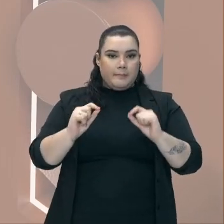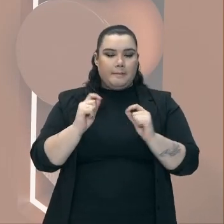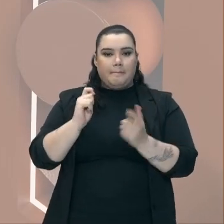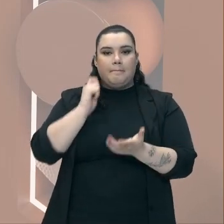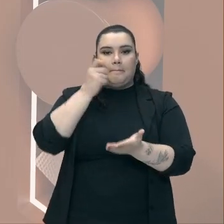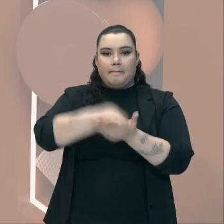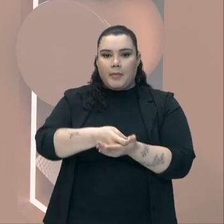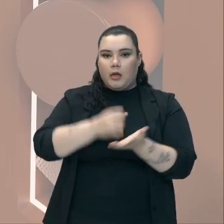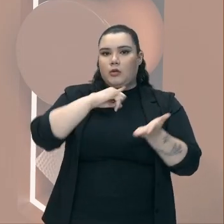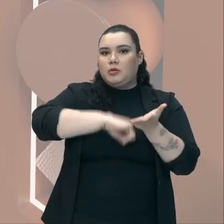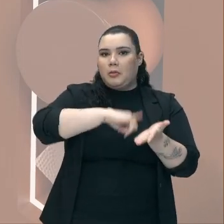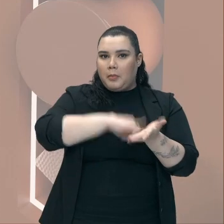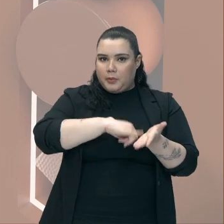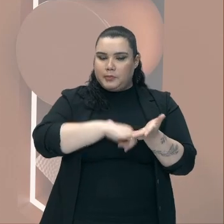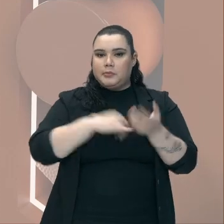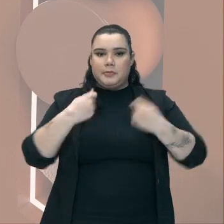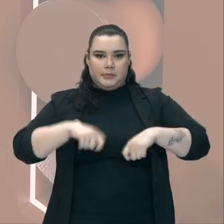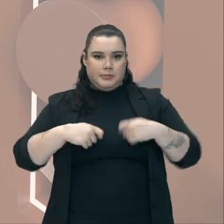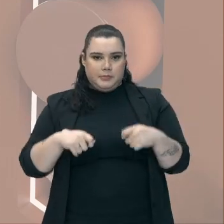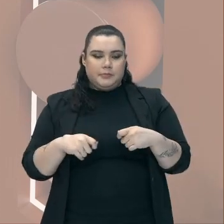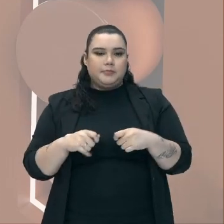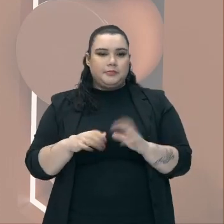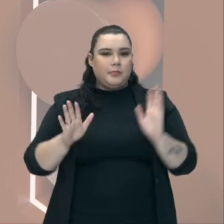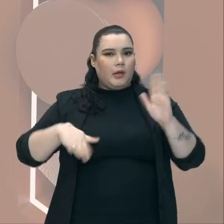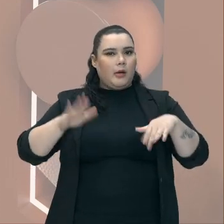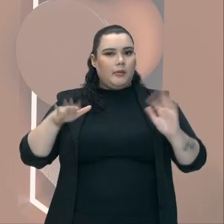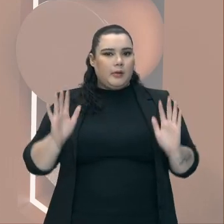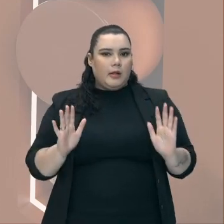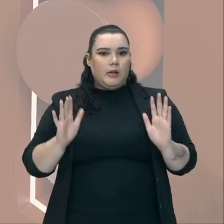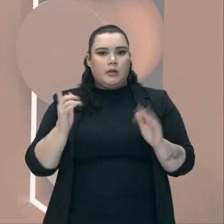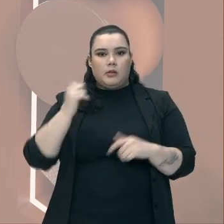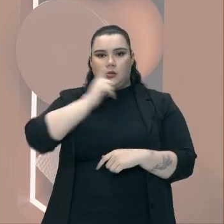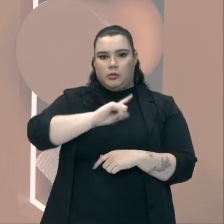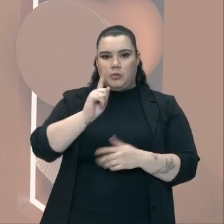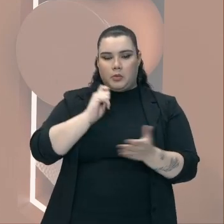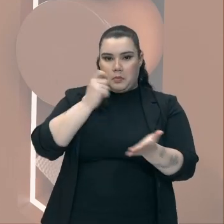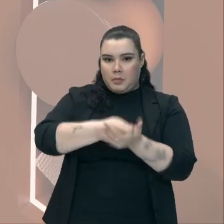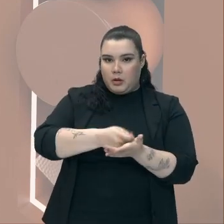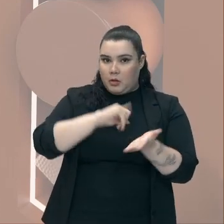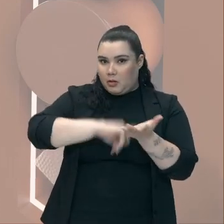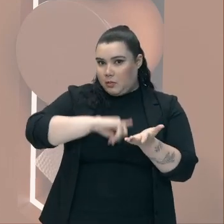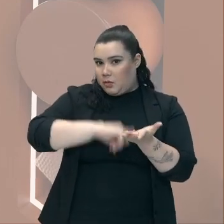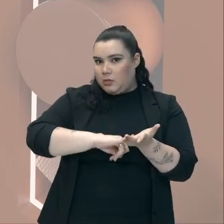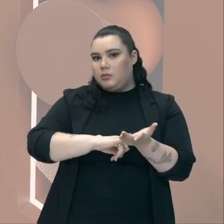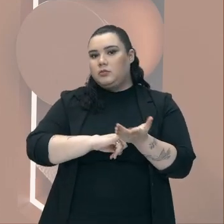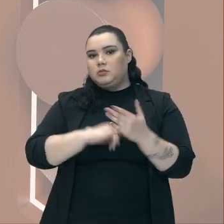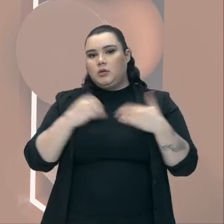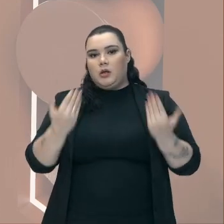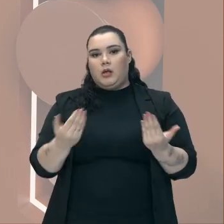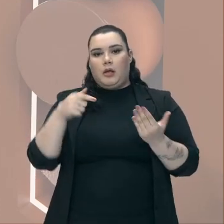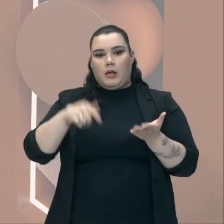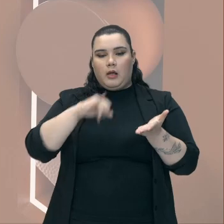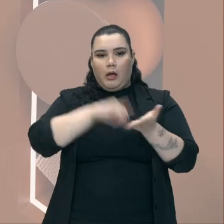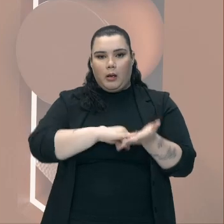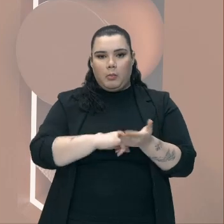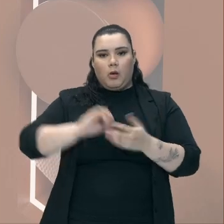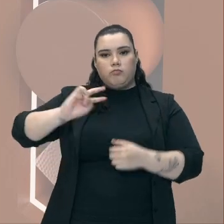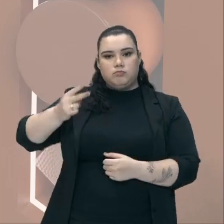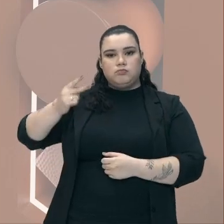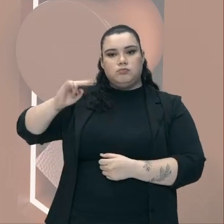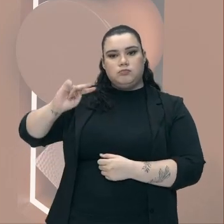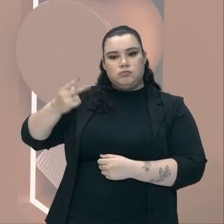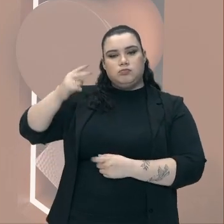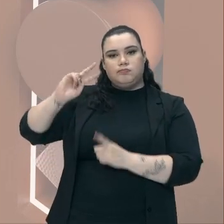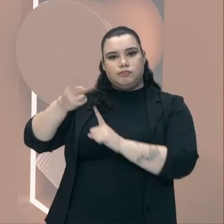impostos Devidos Como muitas vezes Ele não conseguia Pagar o imposto Devido Esse imposto Ia acumulando Até